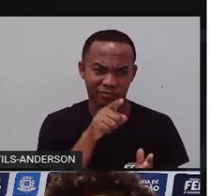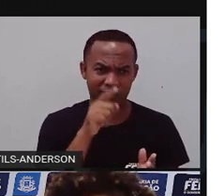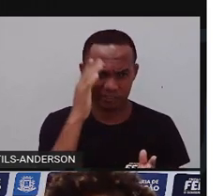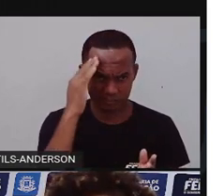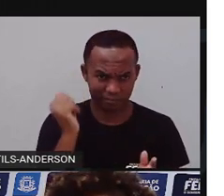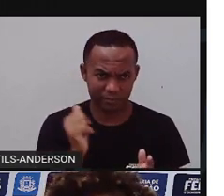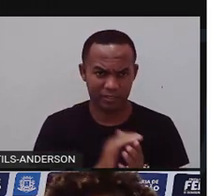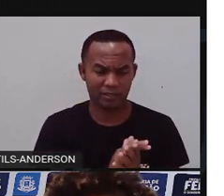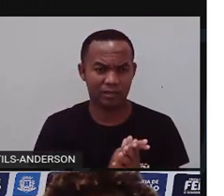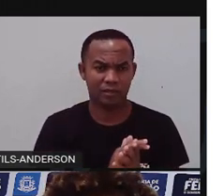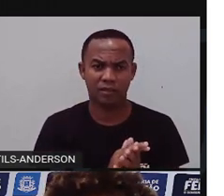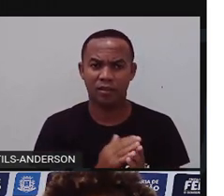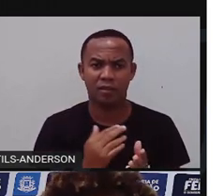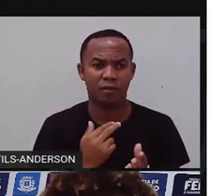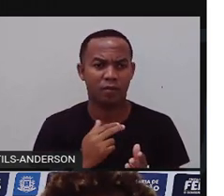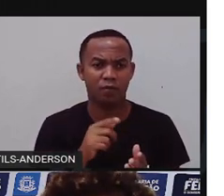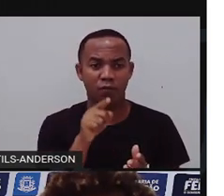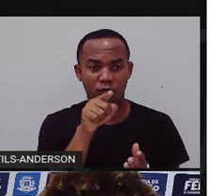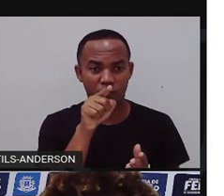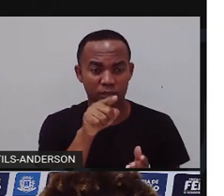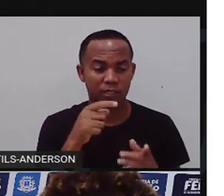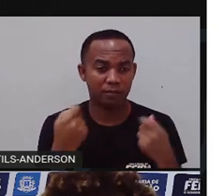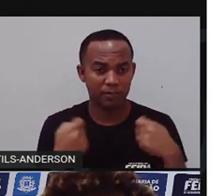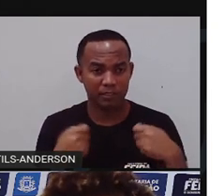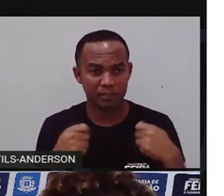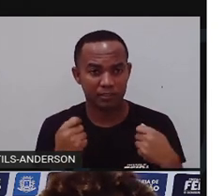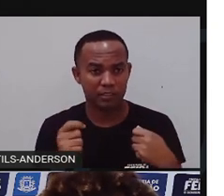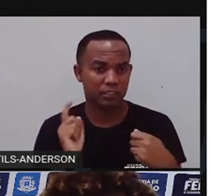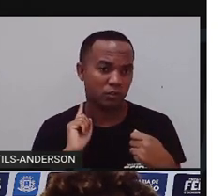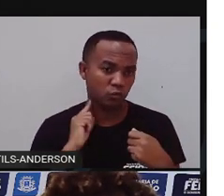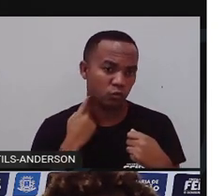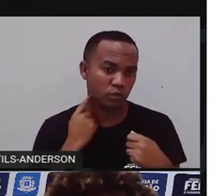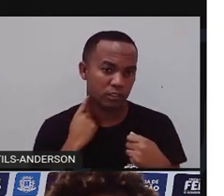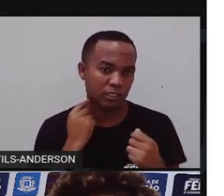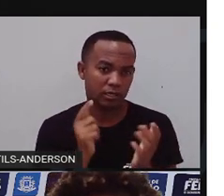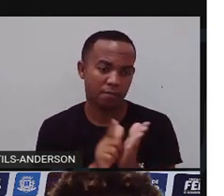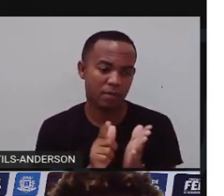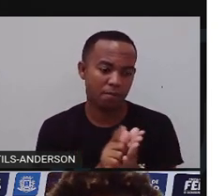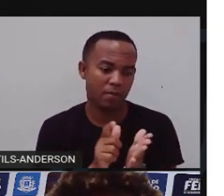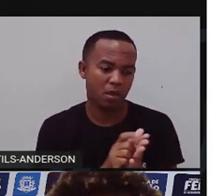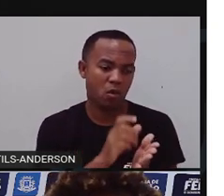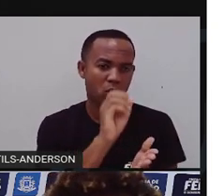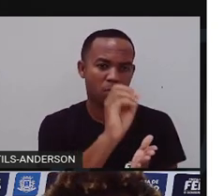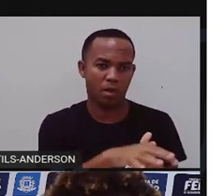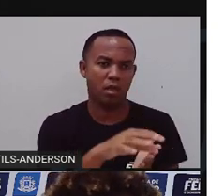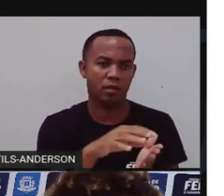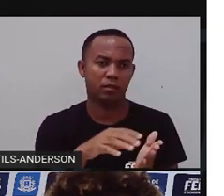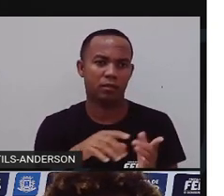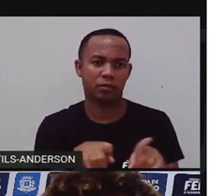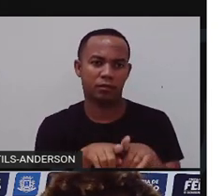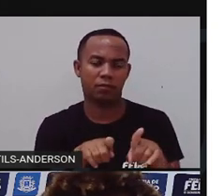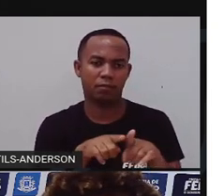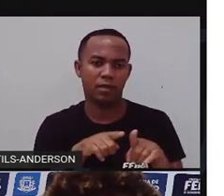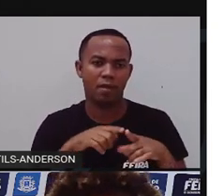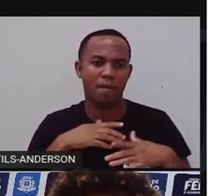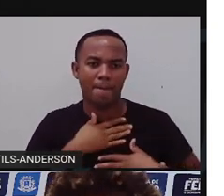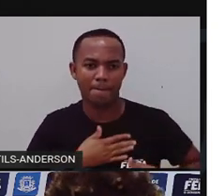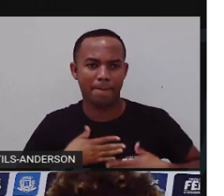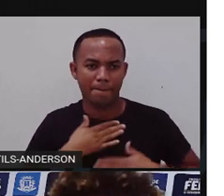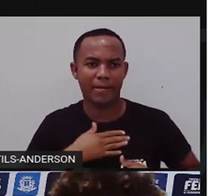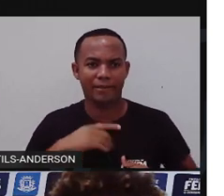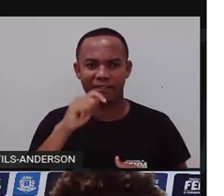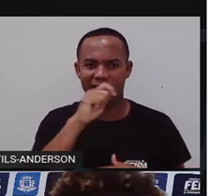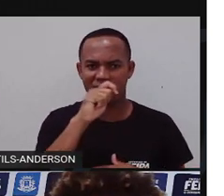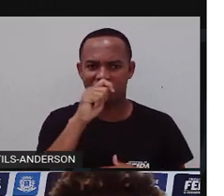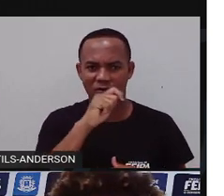deve jogar no... Você deve jogar no lixo o papel de picolé, tomar banho, escovar os dentes e